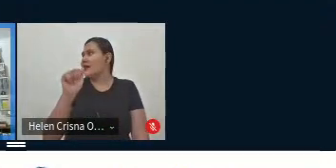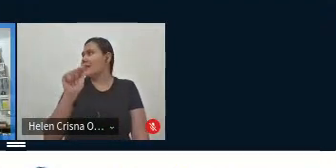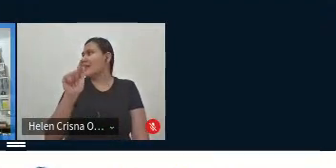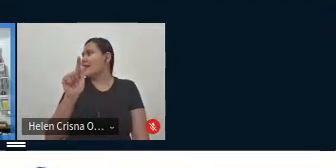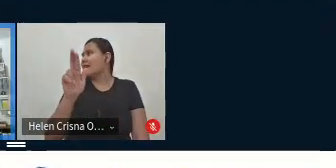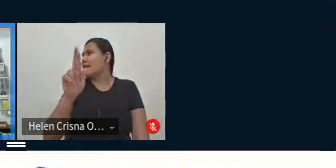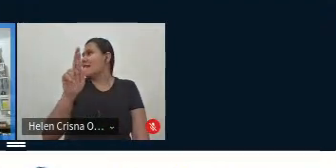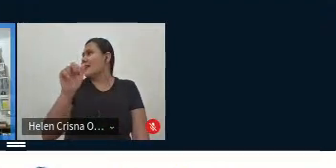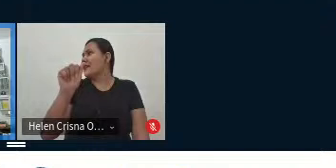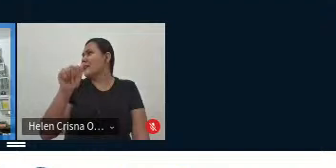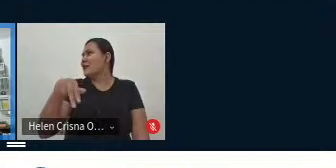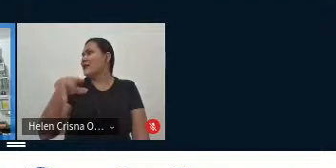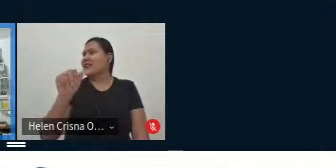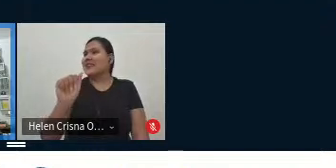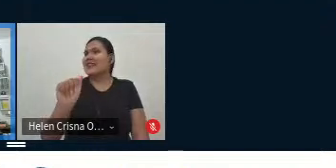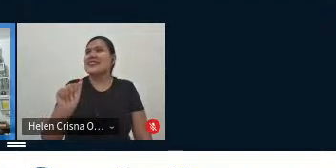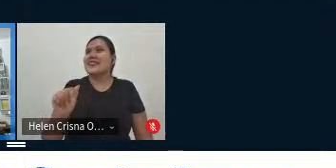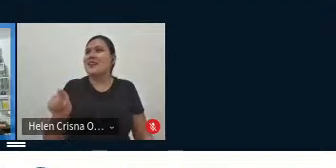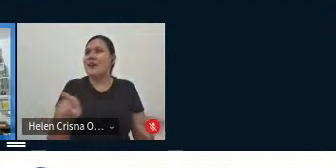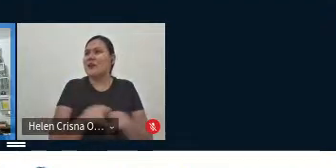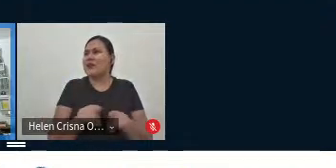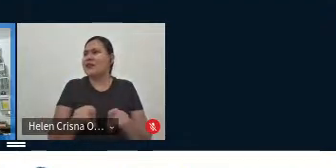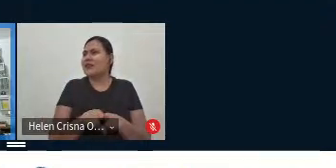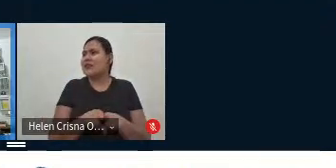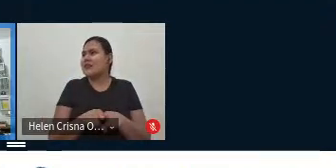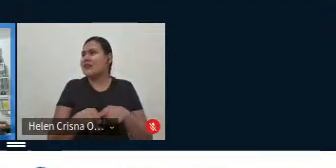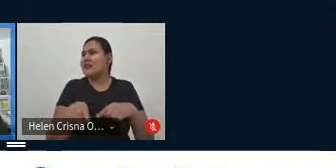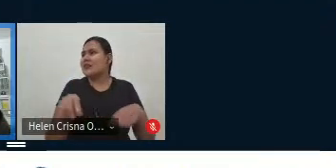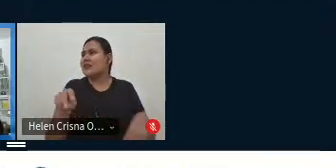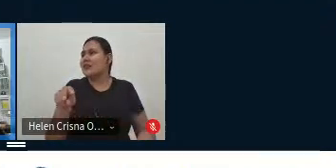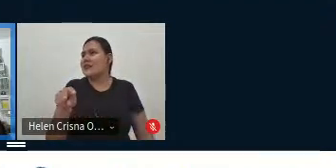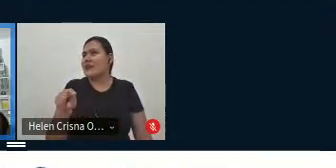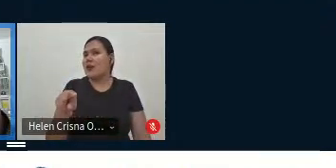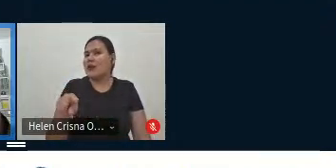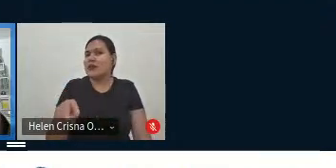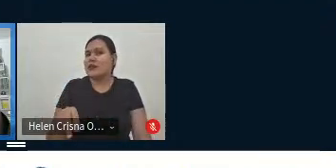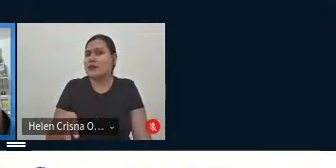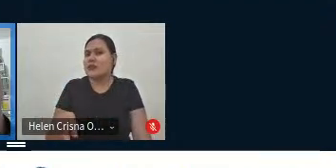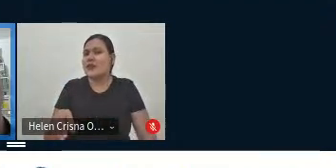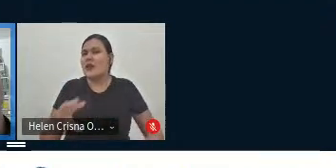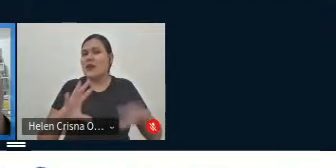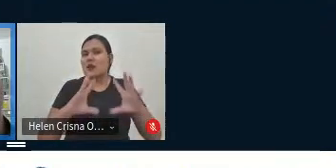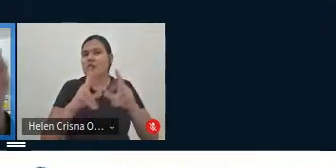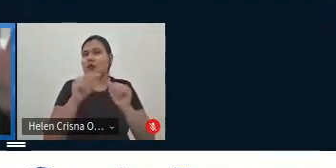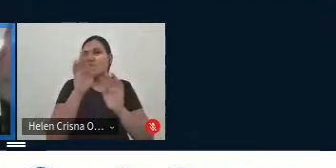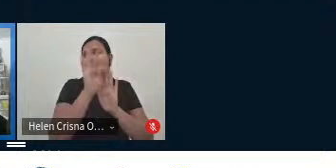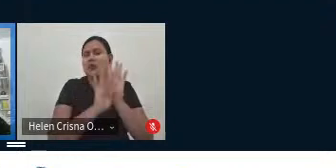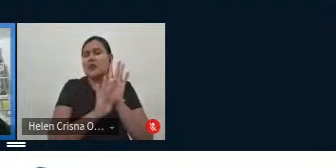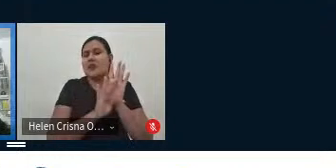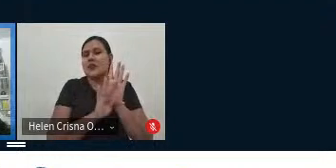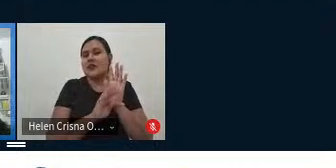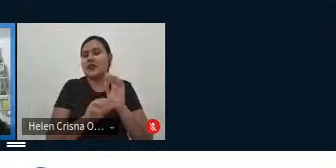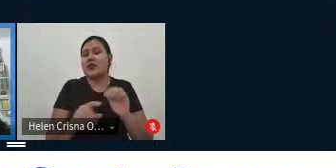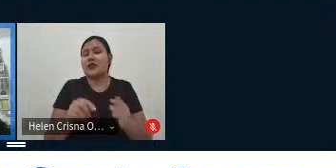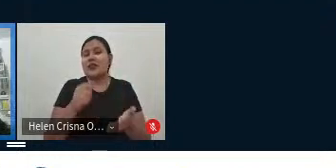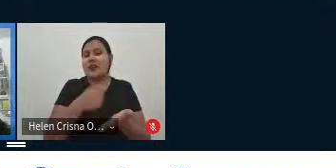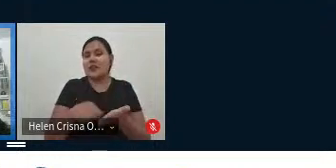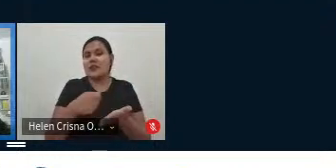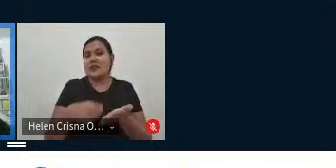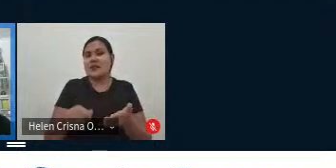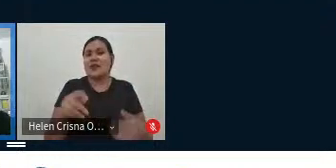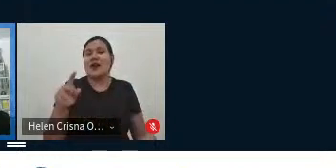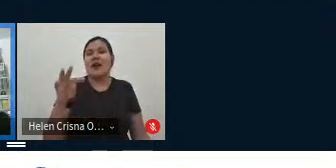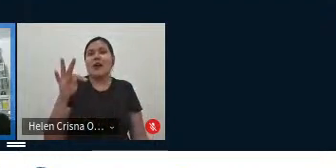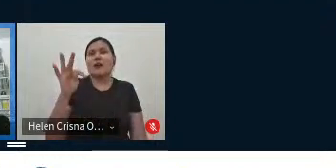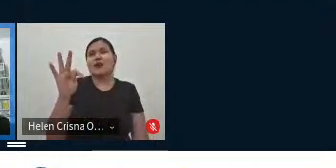formando um conjunto, uma só escrita. Então, o texto, ele tem todos esses caracteres, né? O katakana